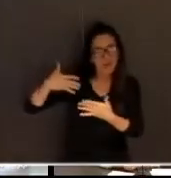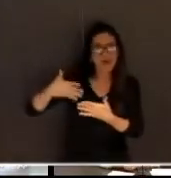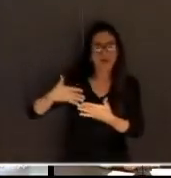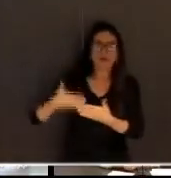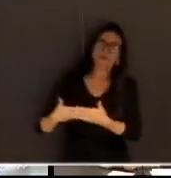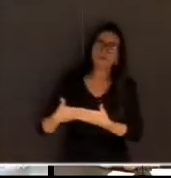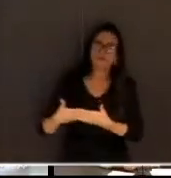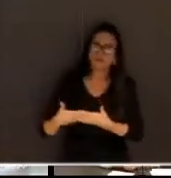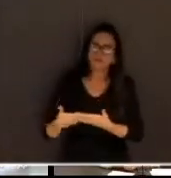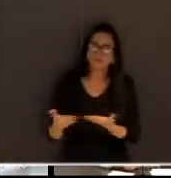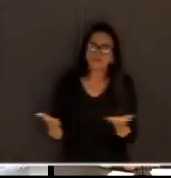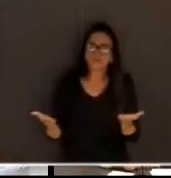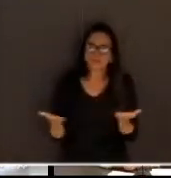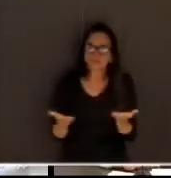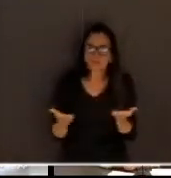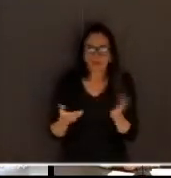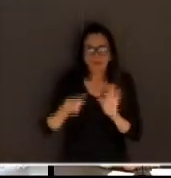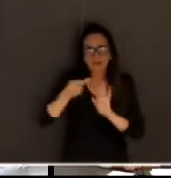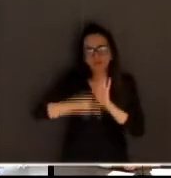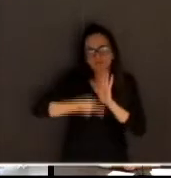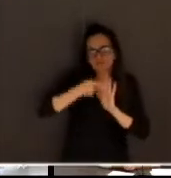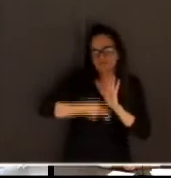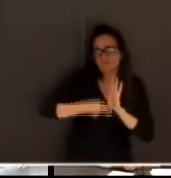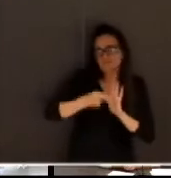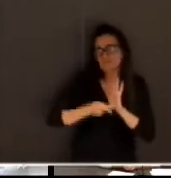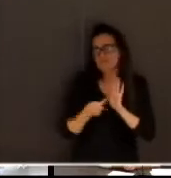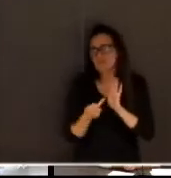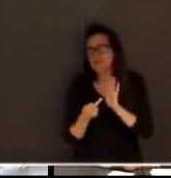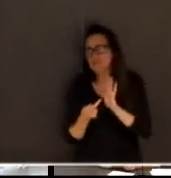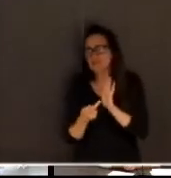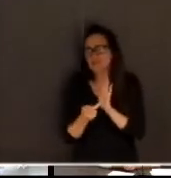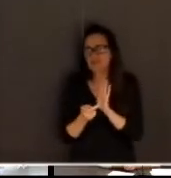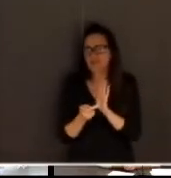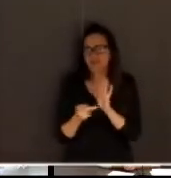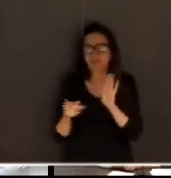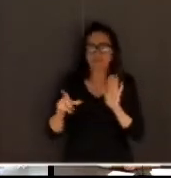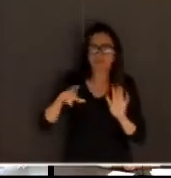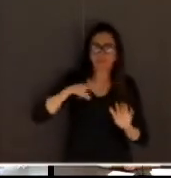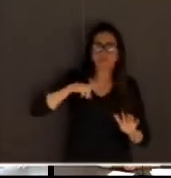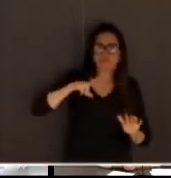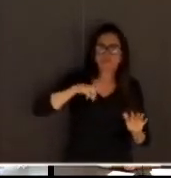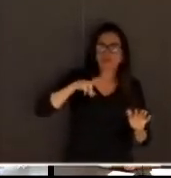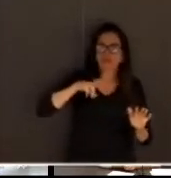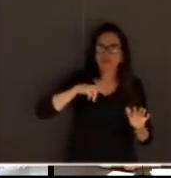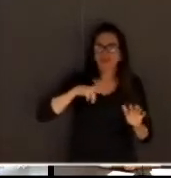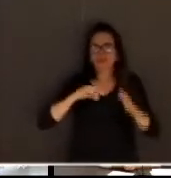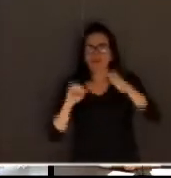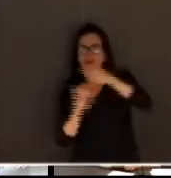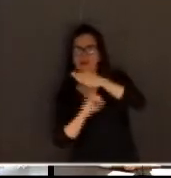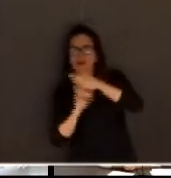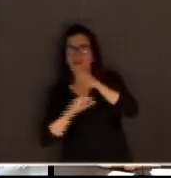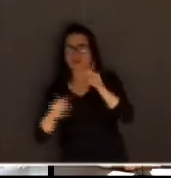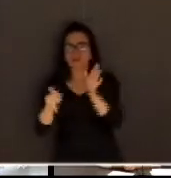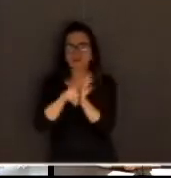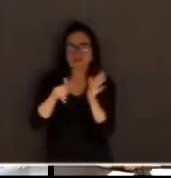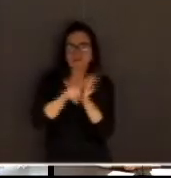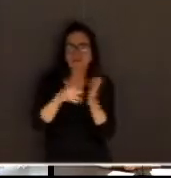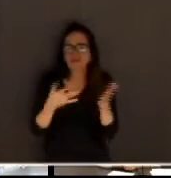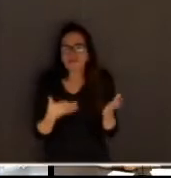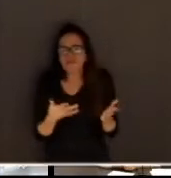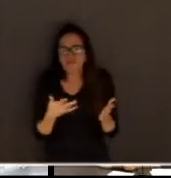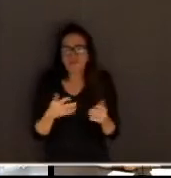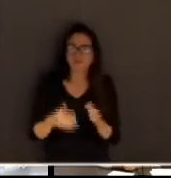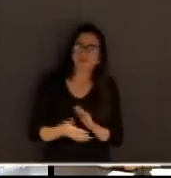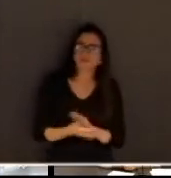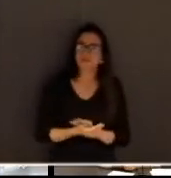passando. Os projetos no Brasil geralmente são mais pessoais do que institucionais. Chega um novo conselheiro, ele tem outras prioridades.